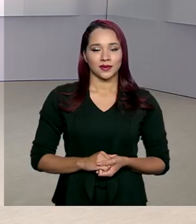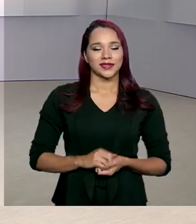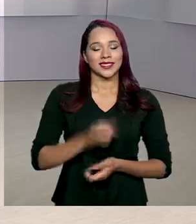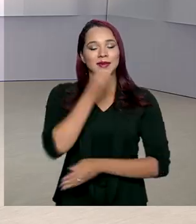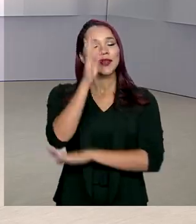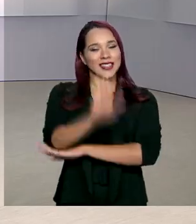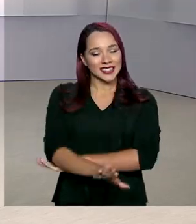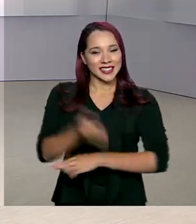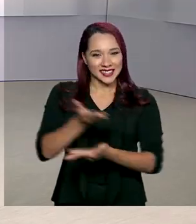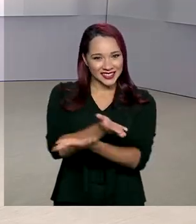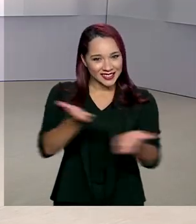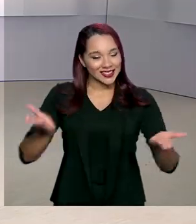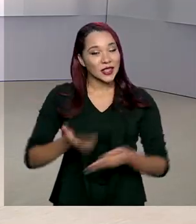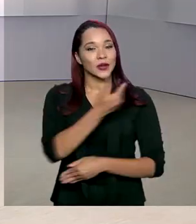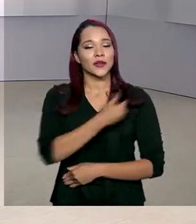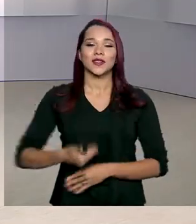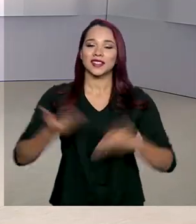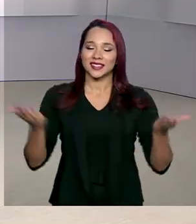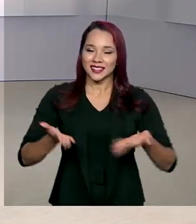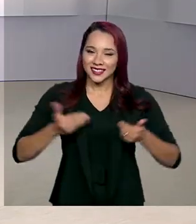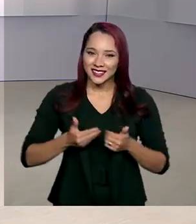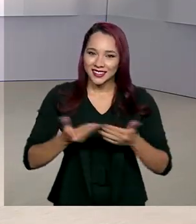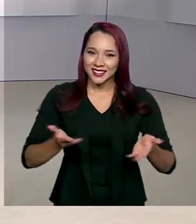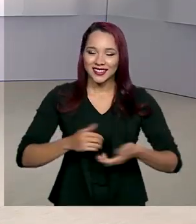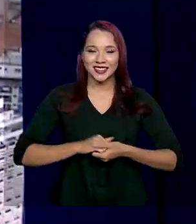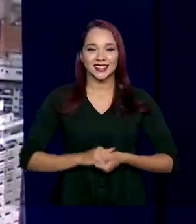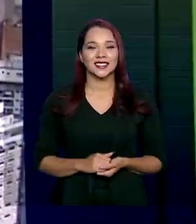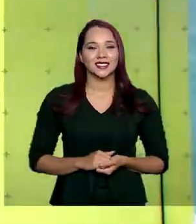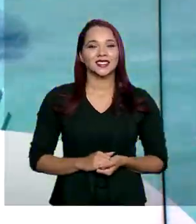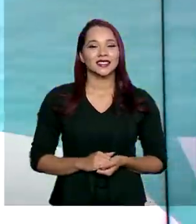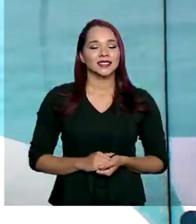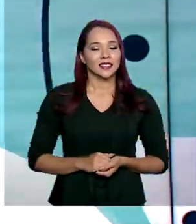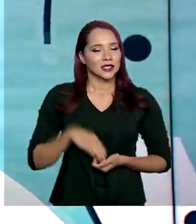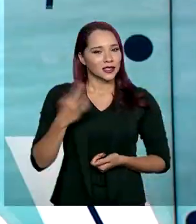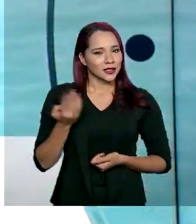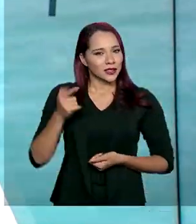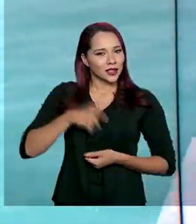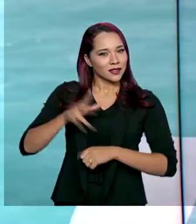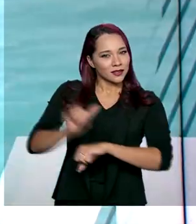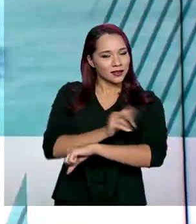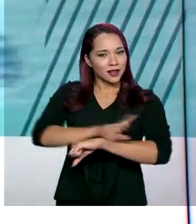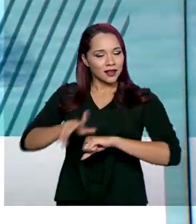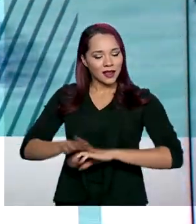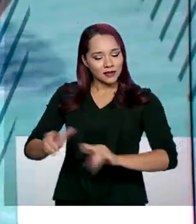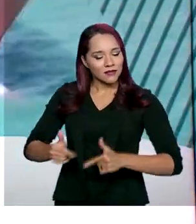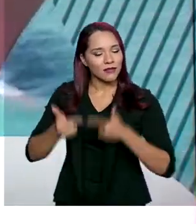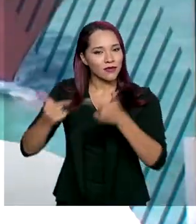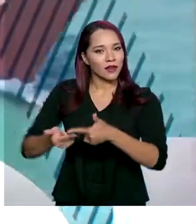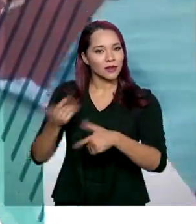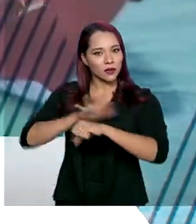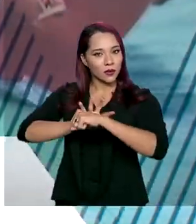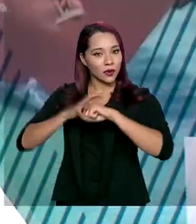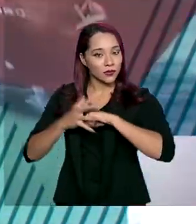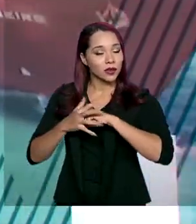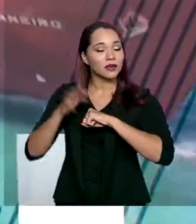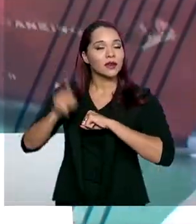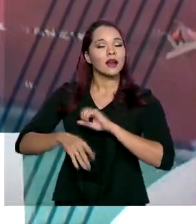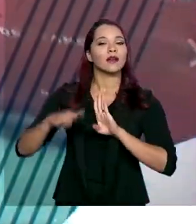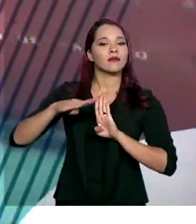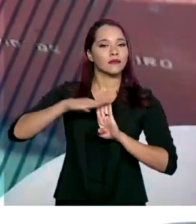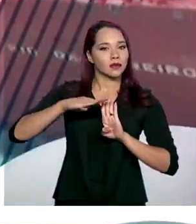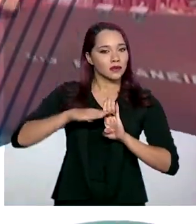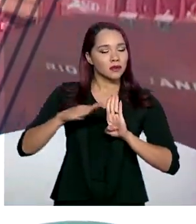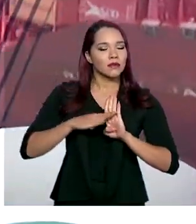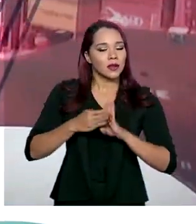Boa tarde para você, o governo agora já está de volta. Como parte das ações de enfrentamento ao novo coronavírus, as Forças